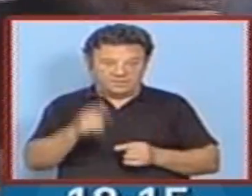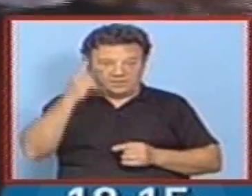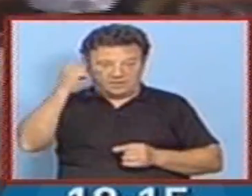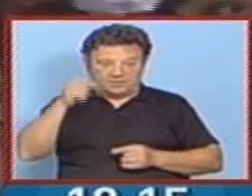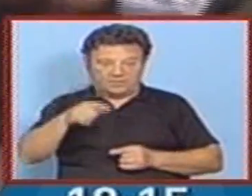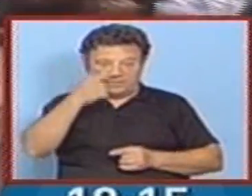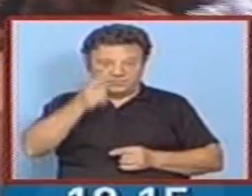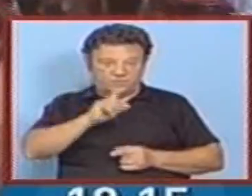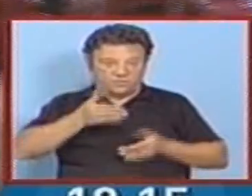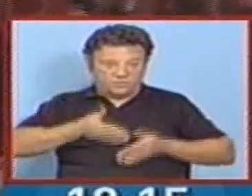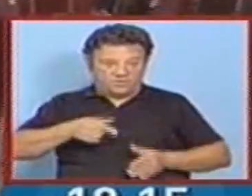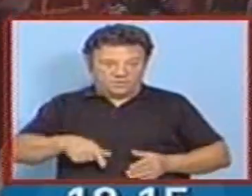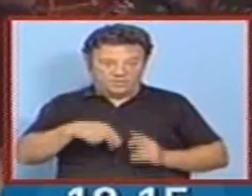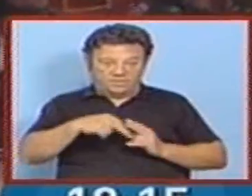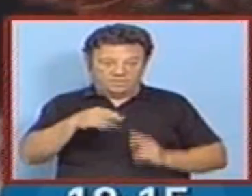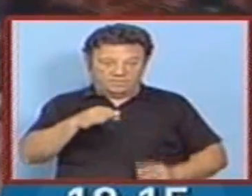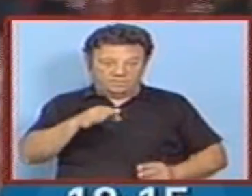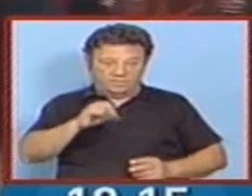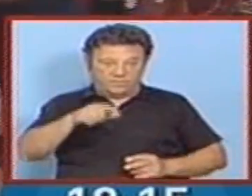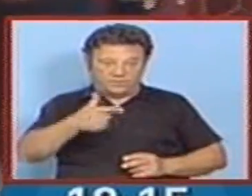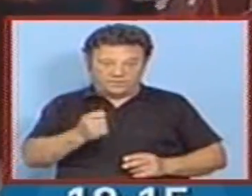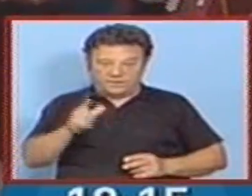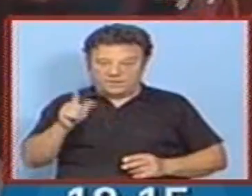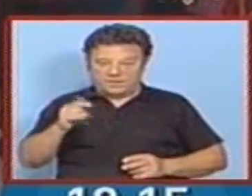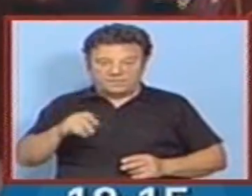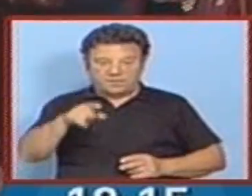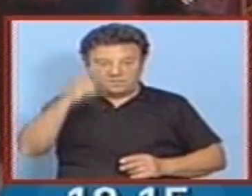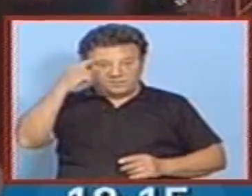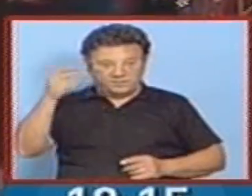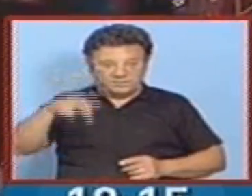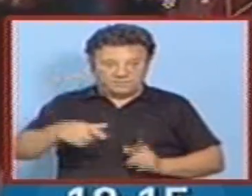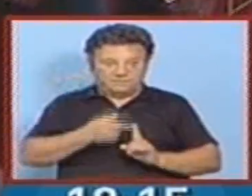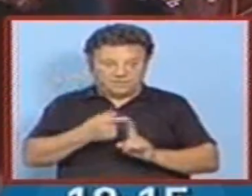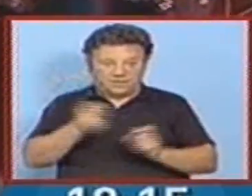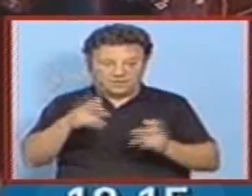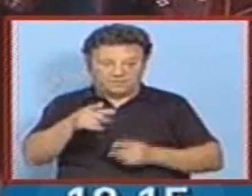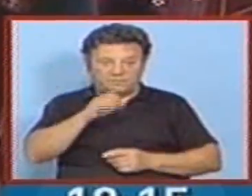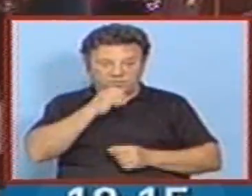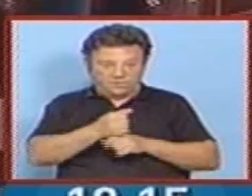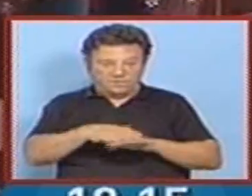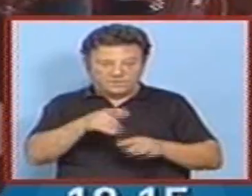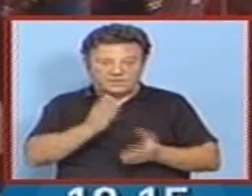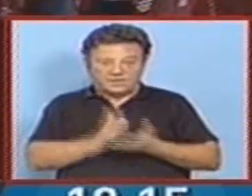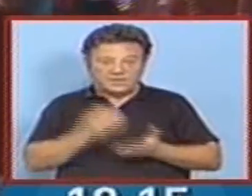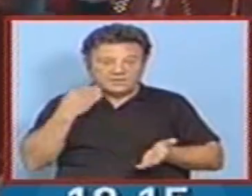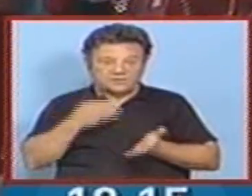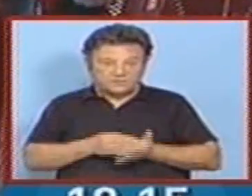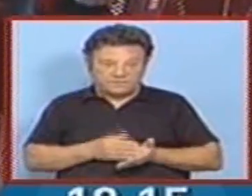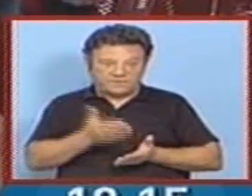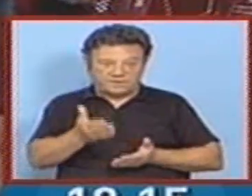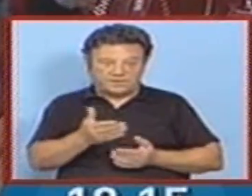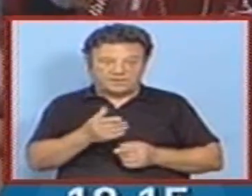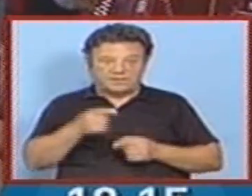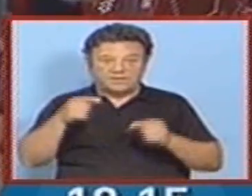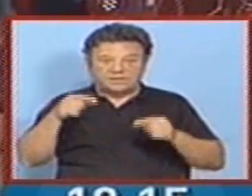daqui de Ponto de Lima e está a pensar vir a estas feiras novas, pode fazê-lo até segunda-feira. Este